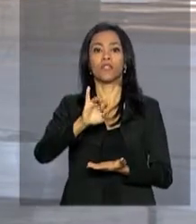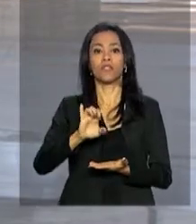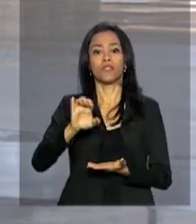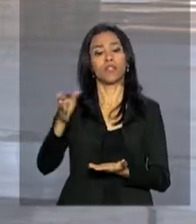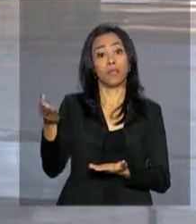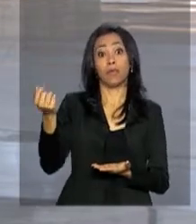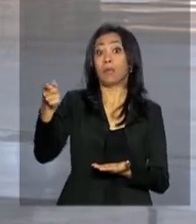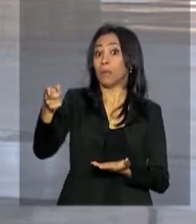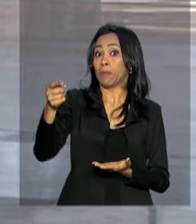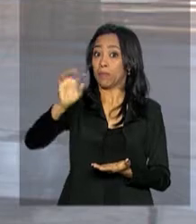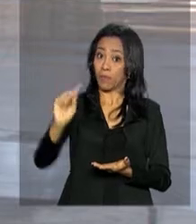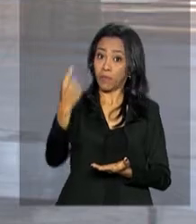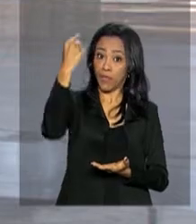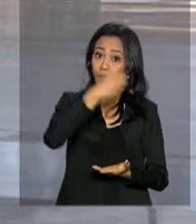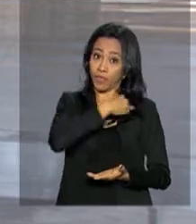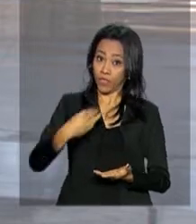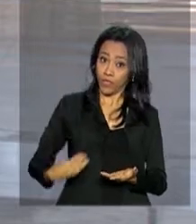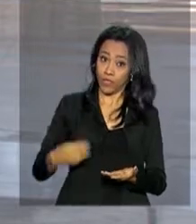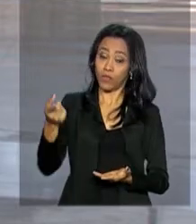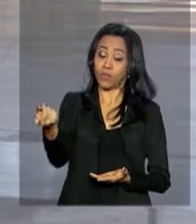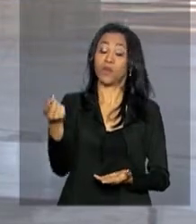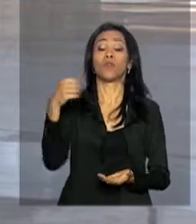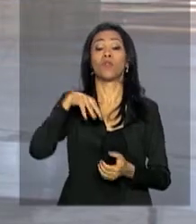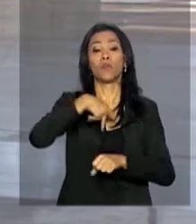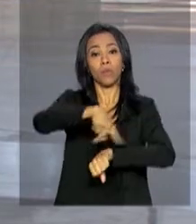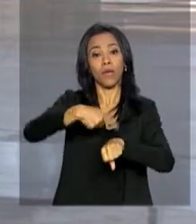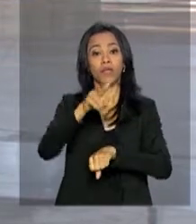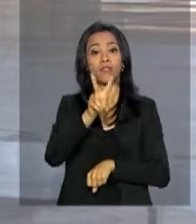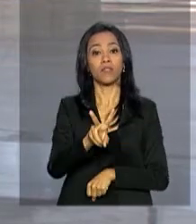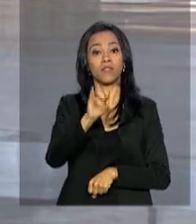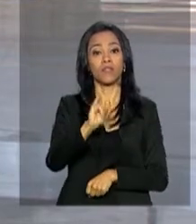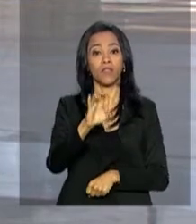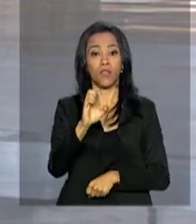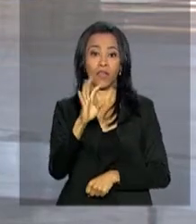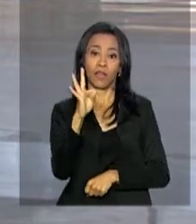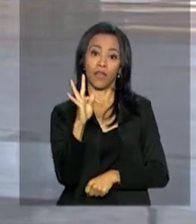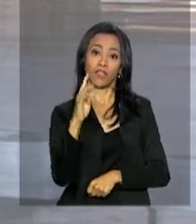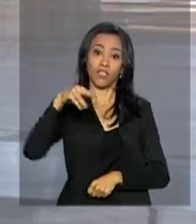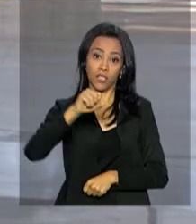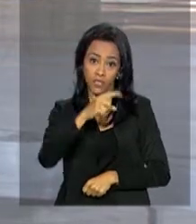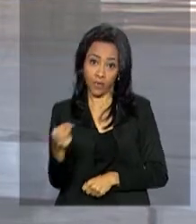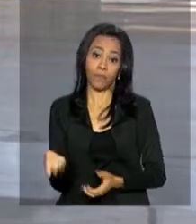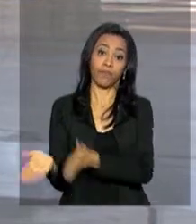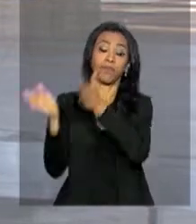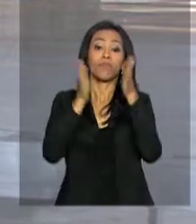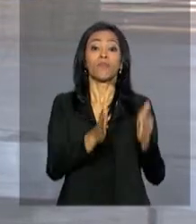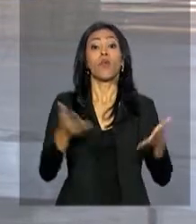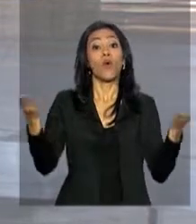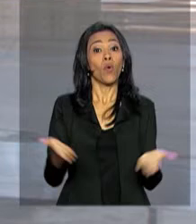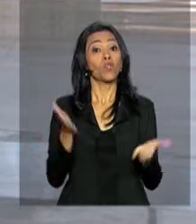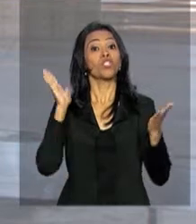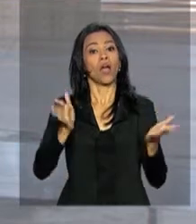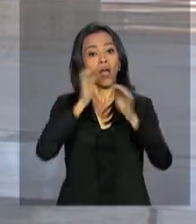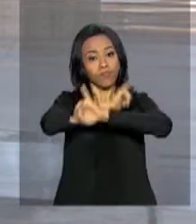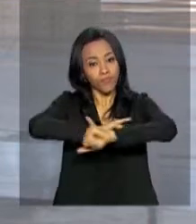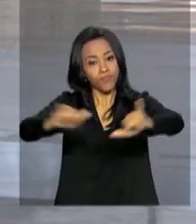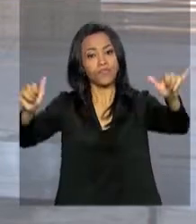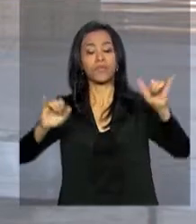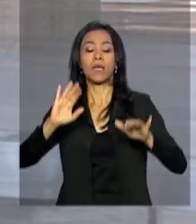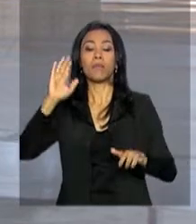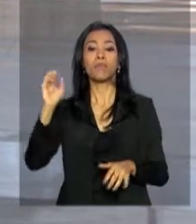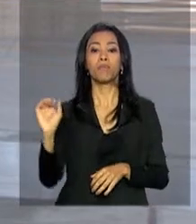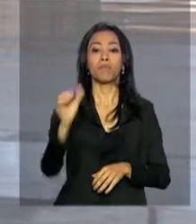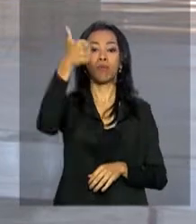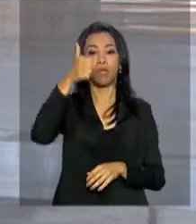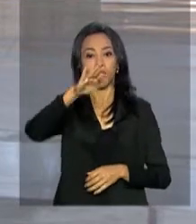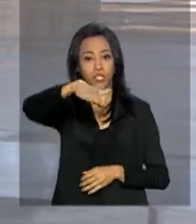Vietnã. Falando agora de educação, sai hoje a lista dos pré-selecionados em primeira chamada do